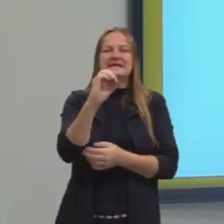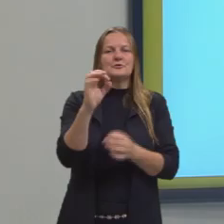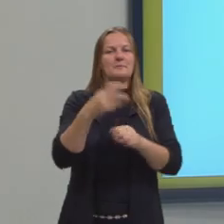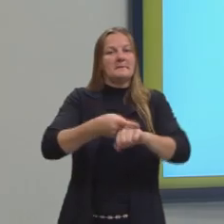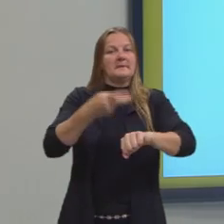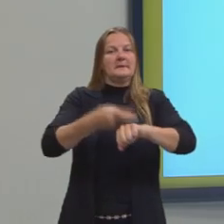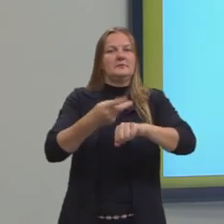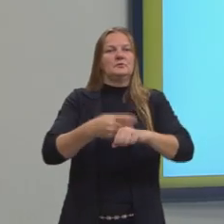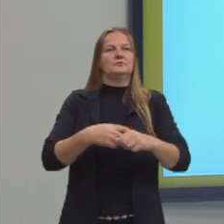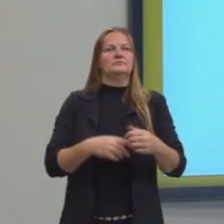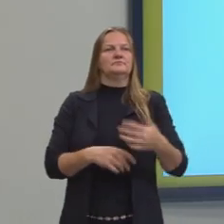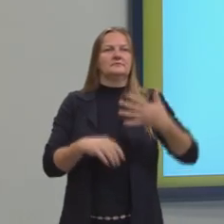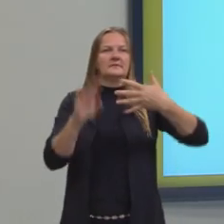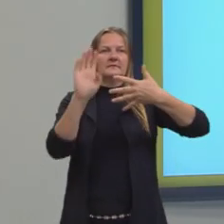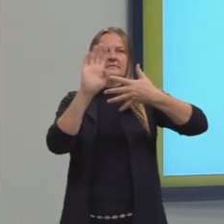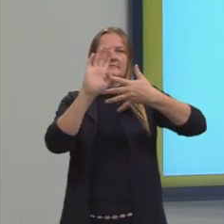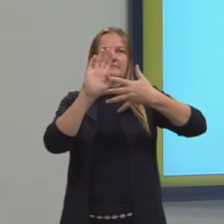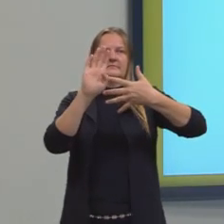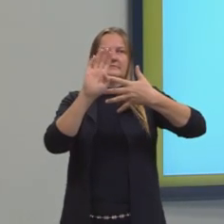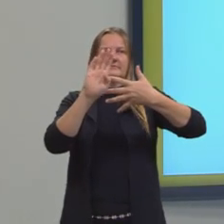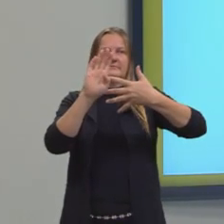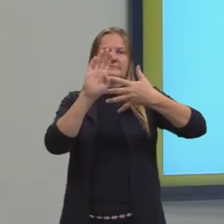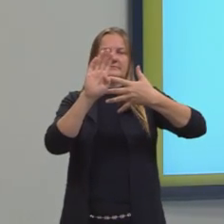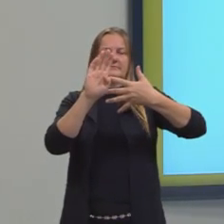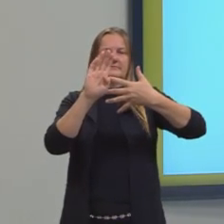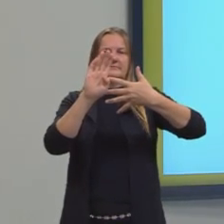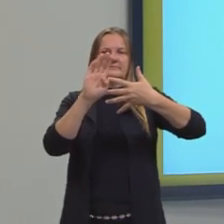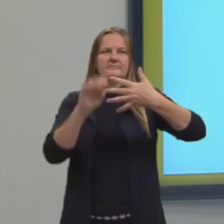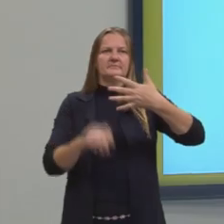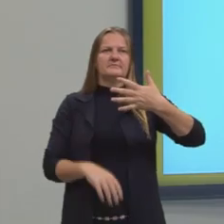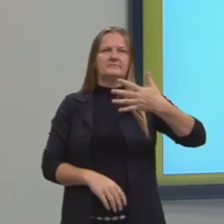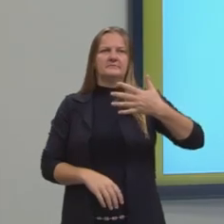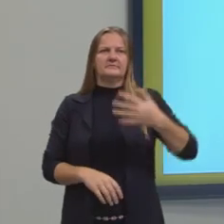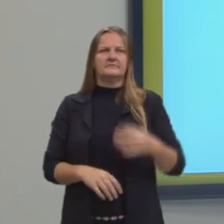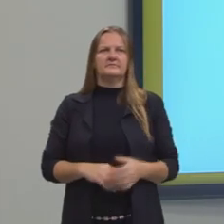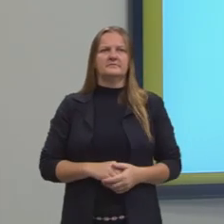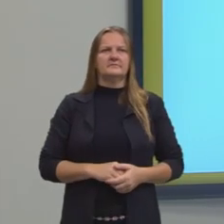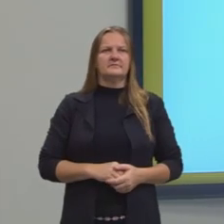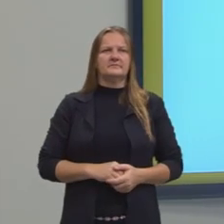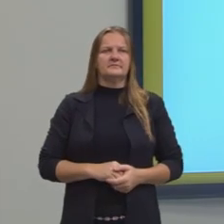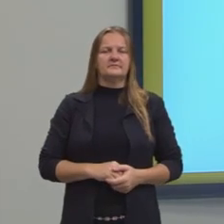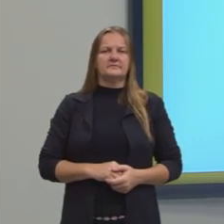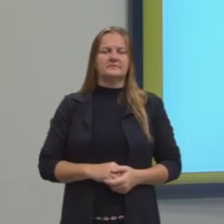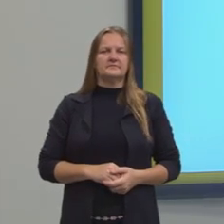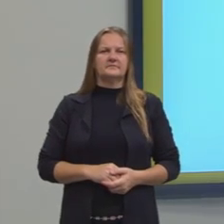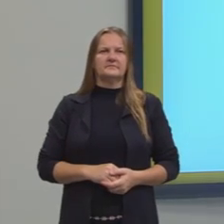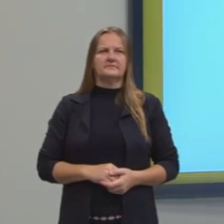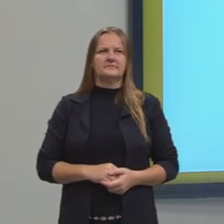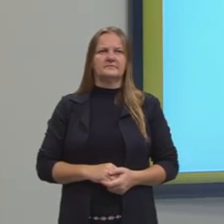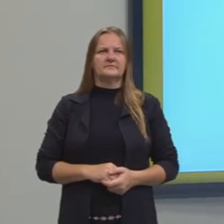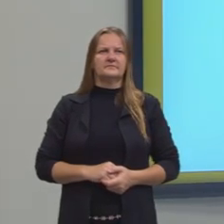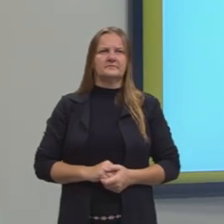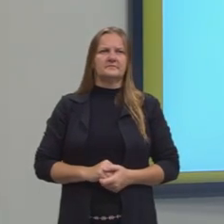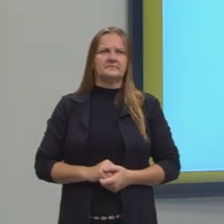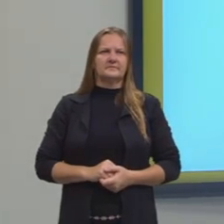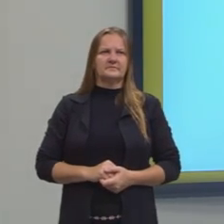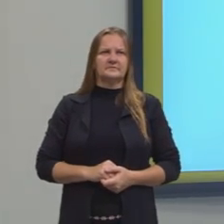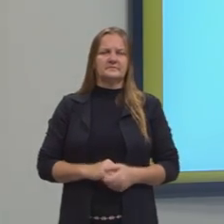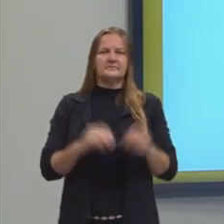é que configure essas duas organizações. ETV, R$,00. E VET, R$,00.